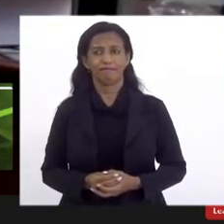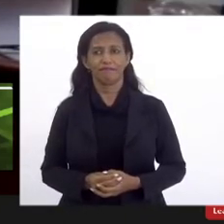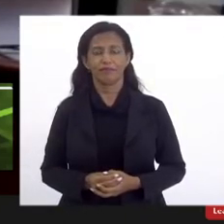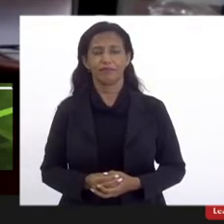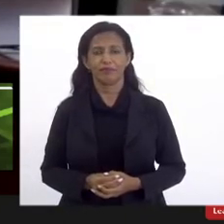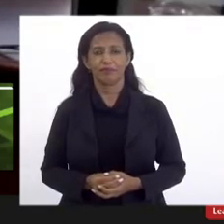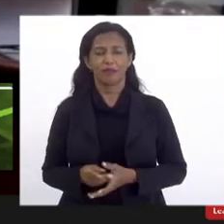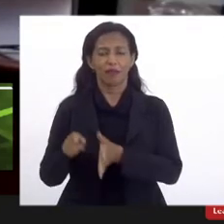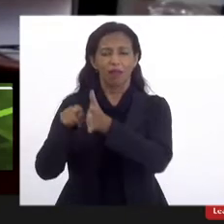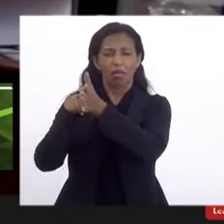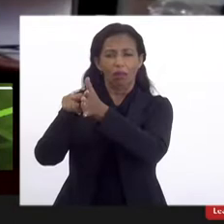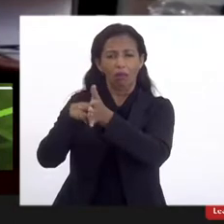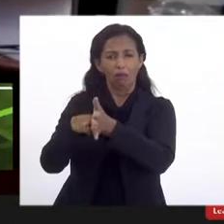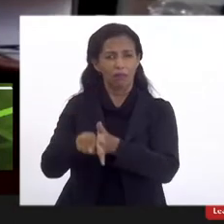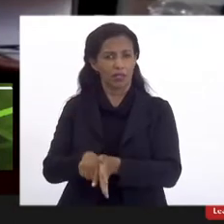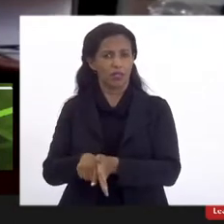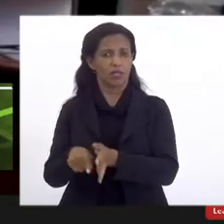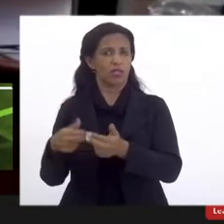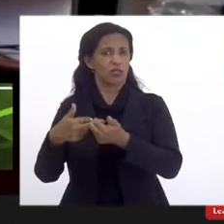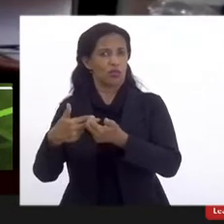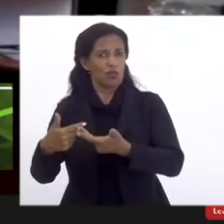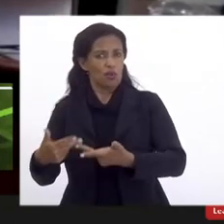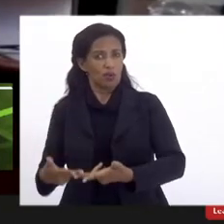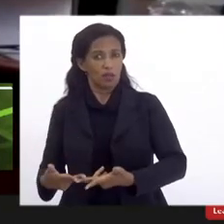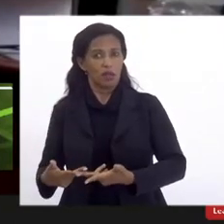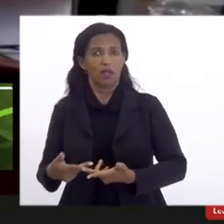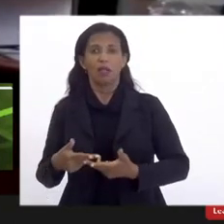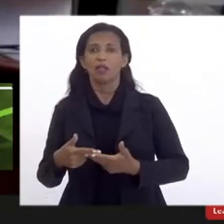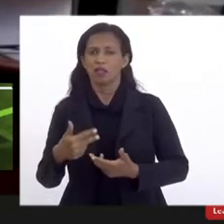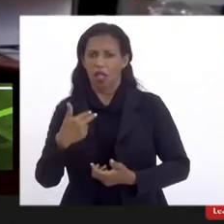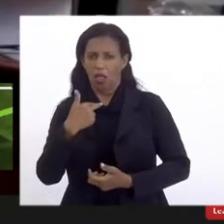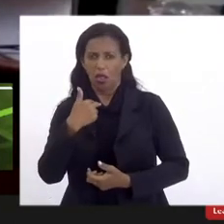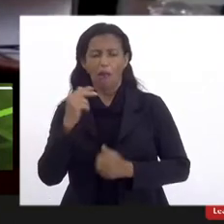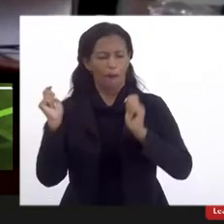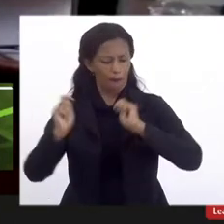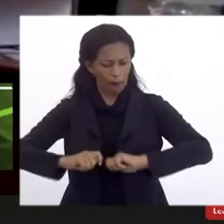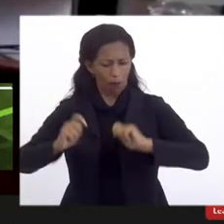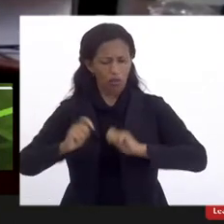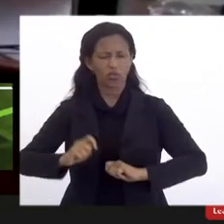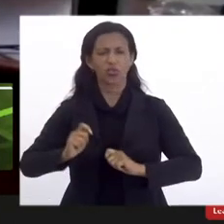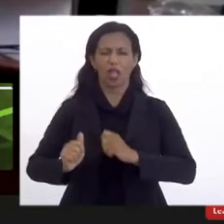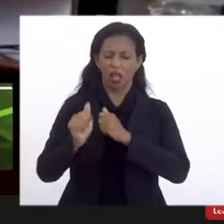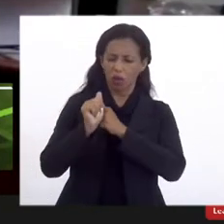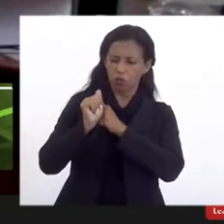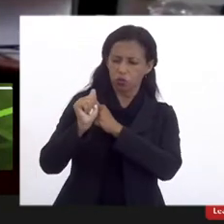produz pesquisas de altíssima qualidade, que a gente pode acompanhar o tempo inteiro